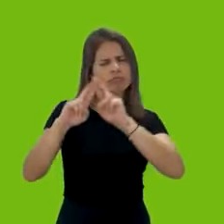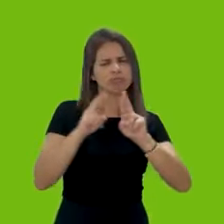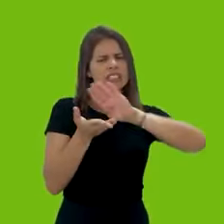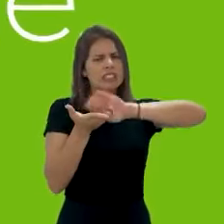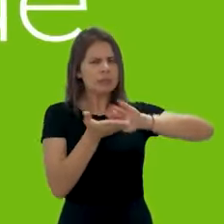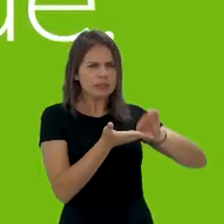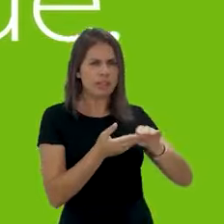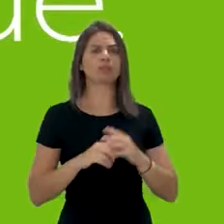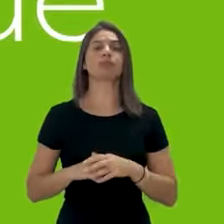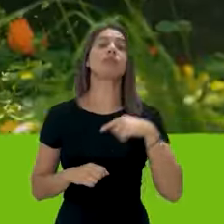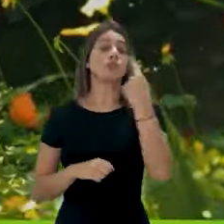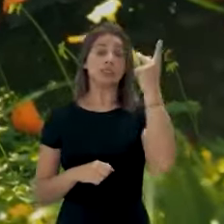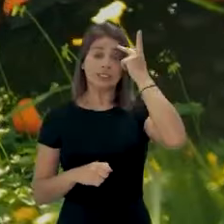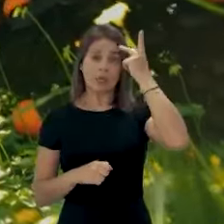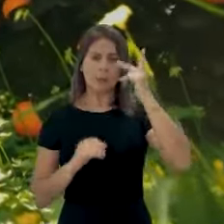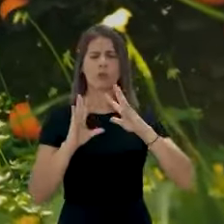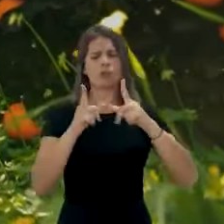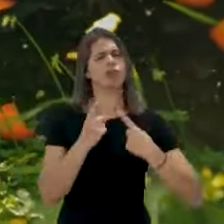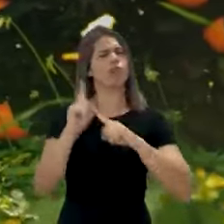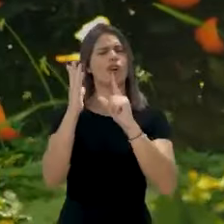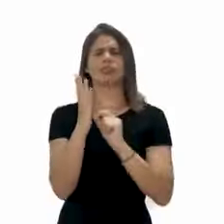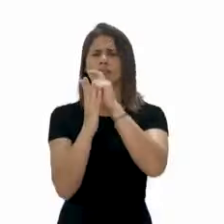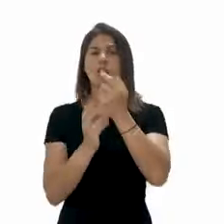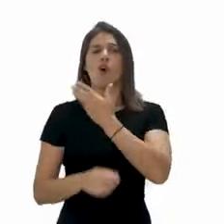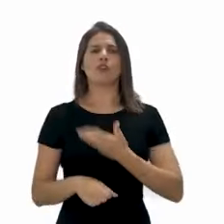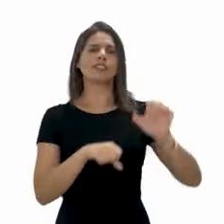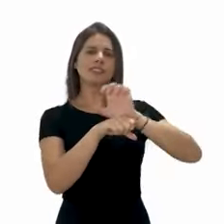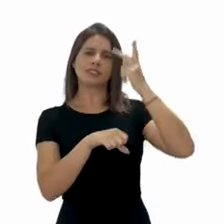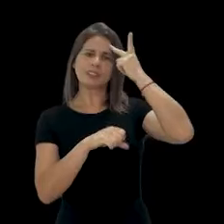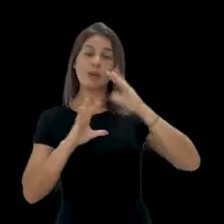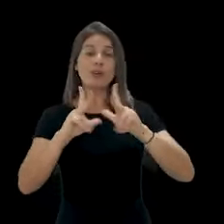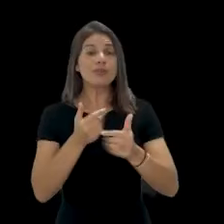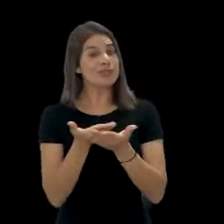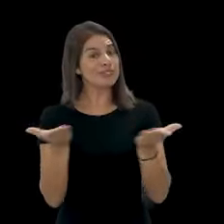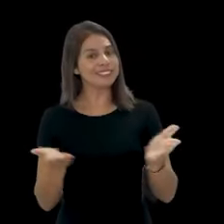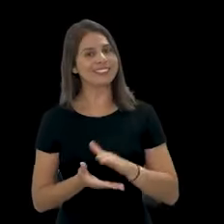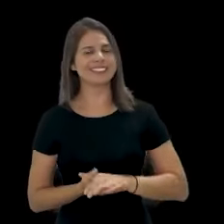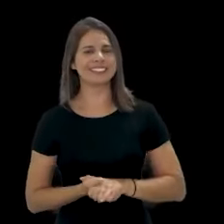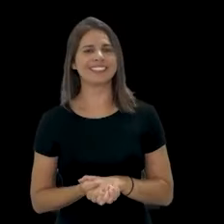inspecione, erratique. São Paulo, são todos contra o greening. Governo do estado. São Paulo, são todos.